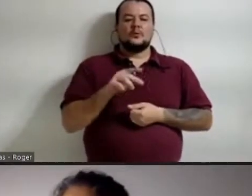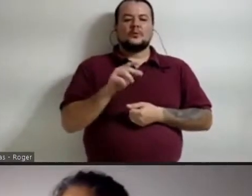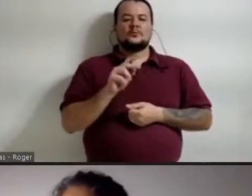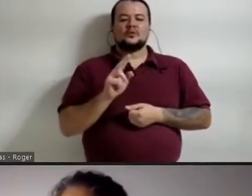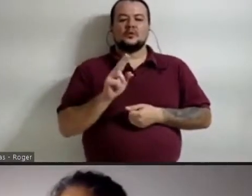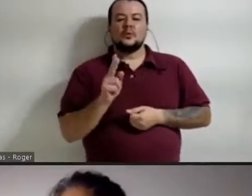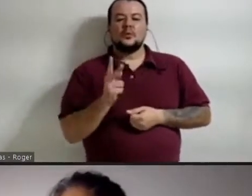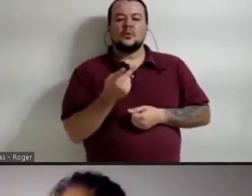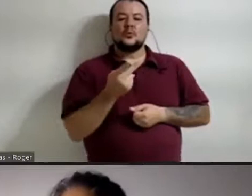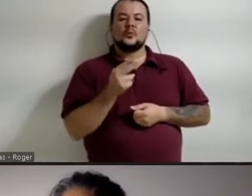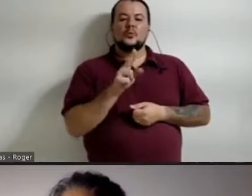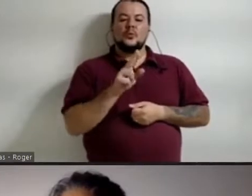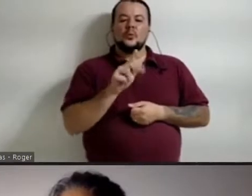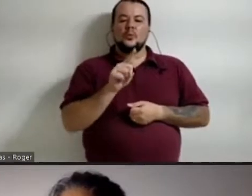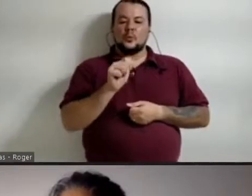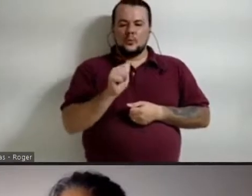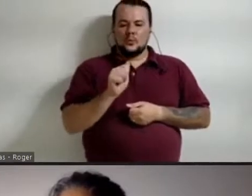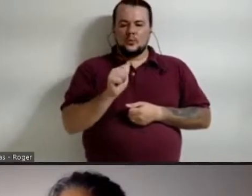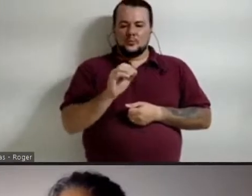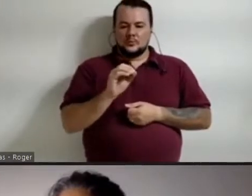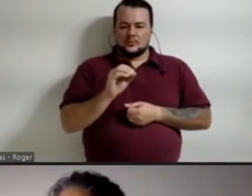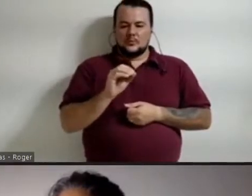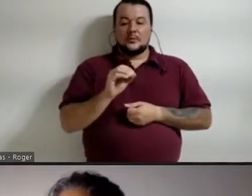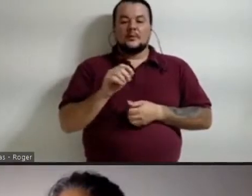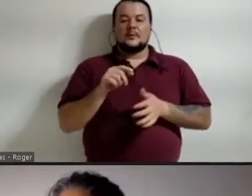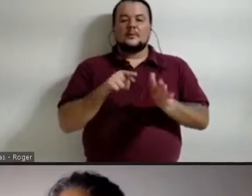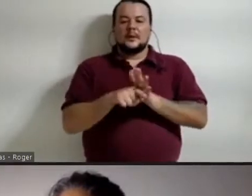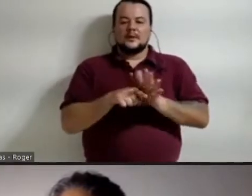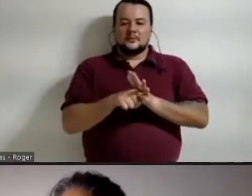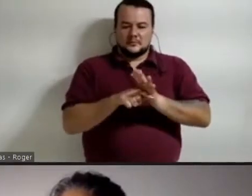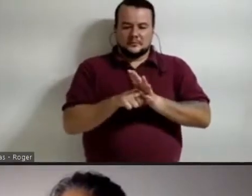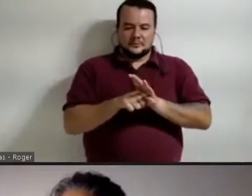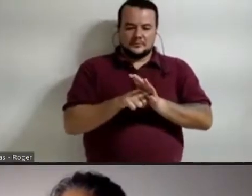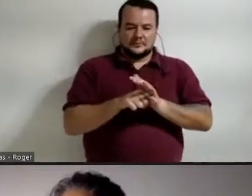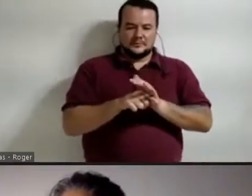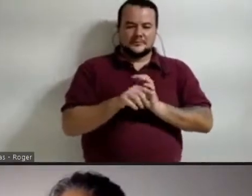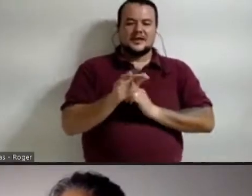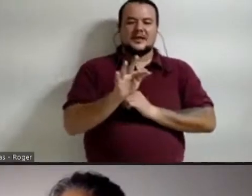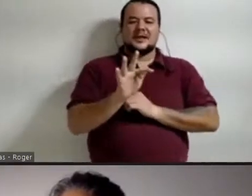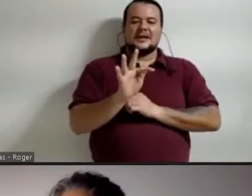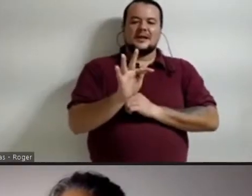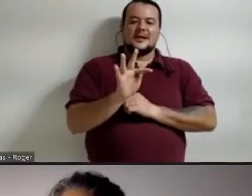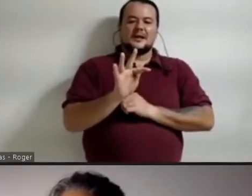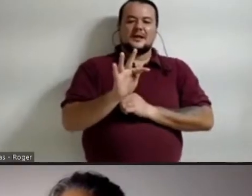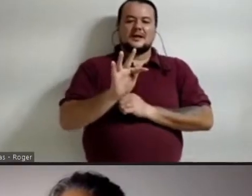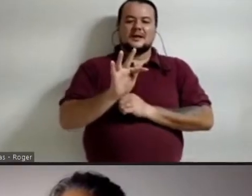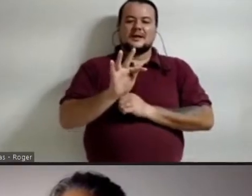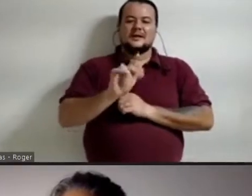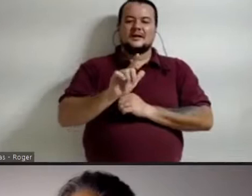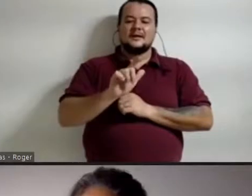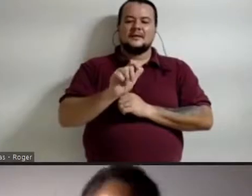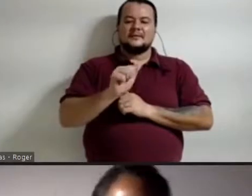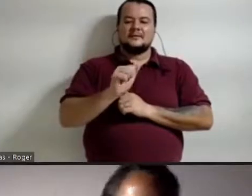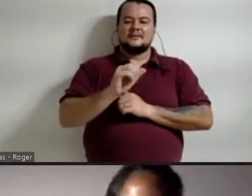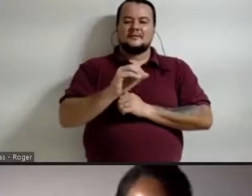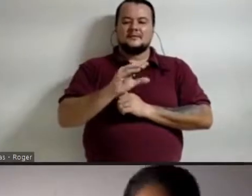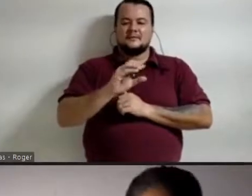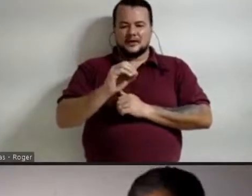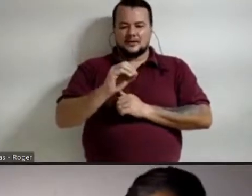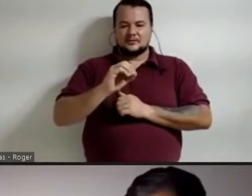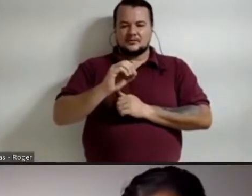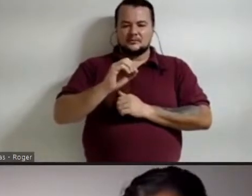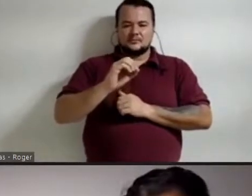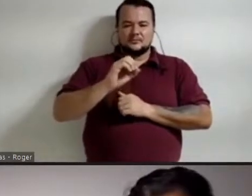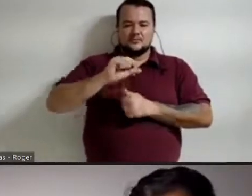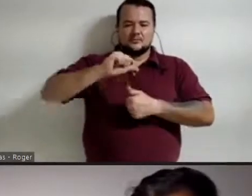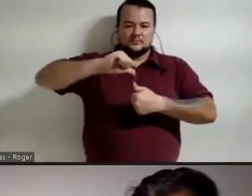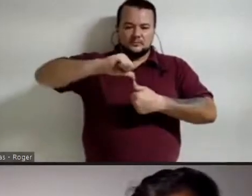pergunta, a Flaxo do Equador, sede, que tu co-patrocinou o Seminário de Arquitetura Latino